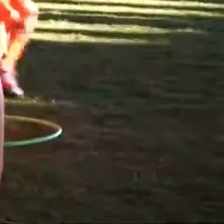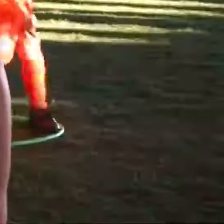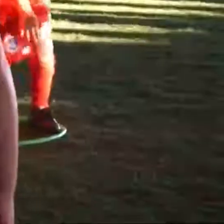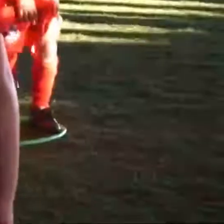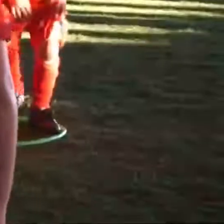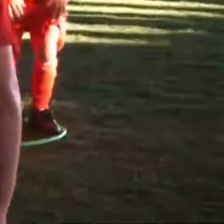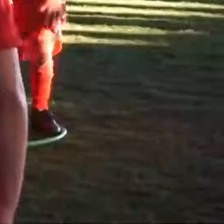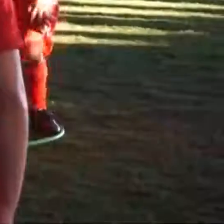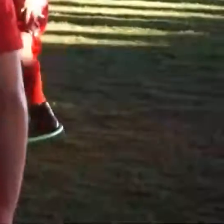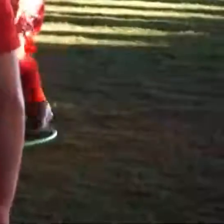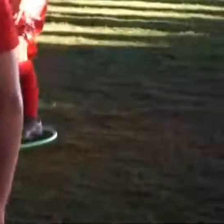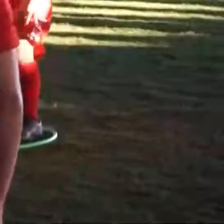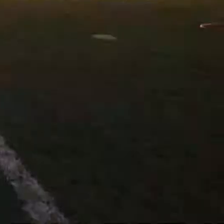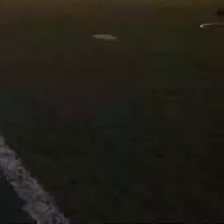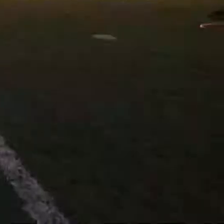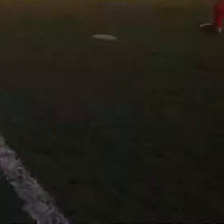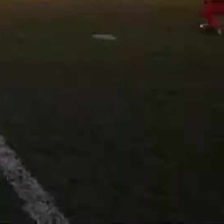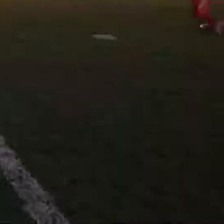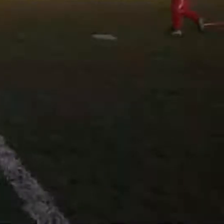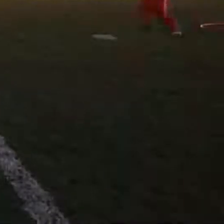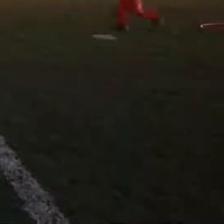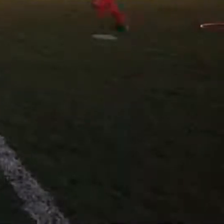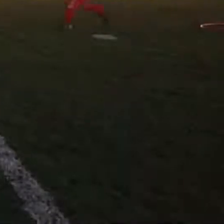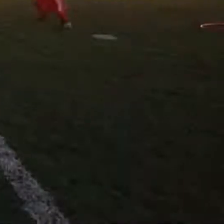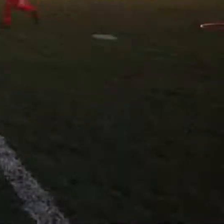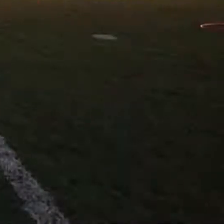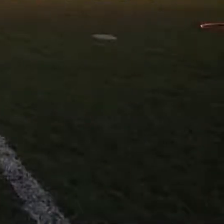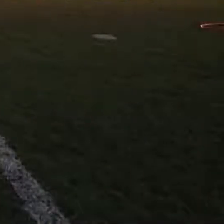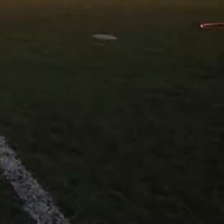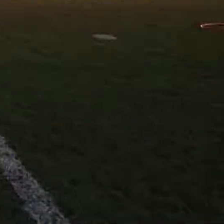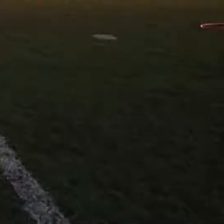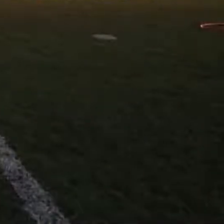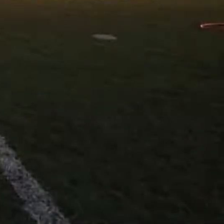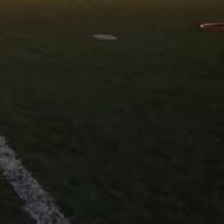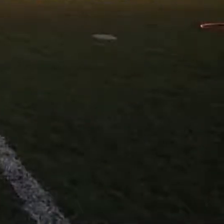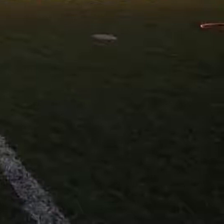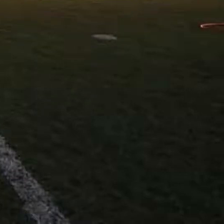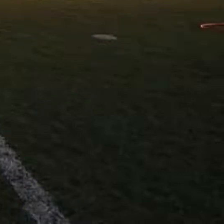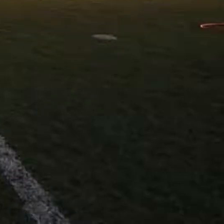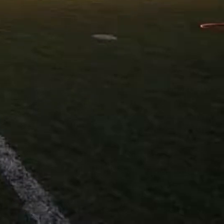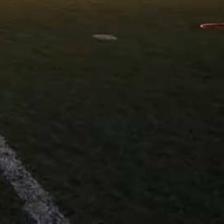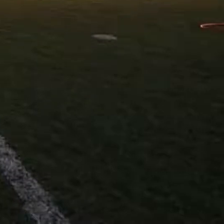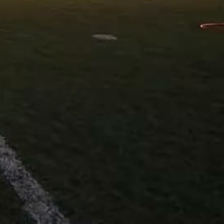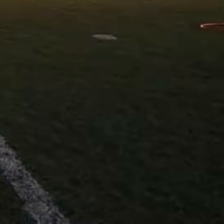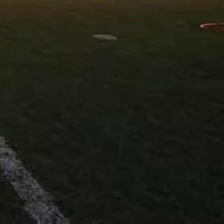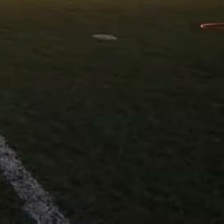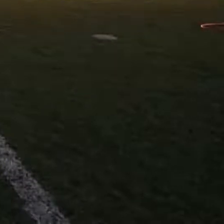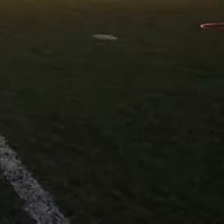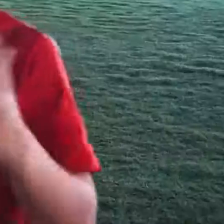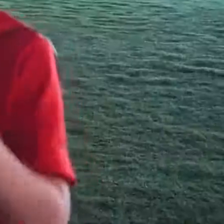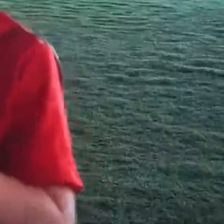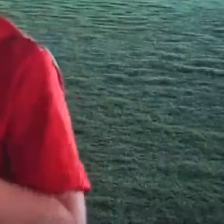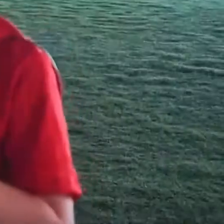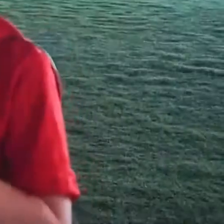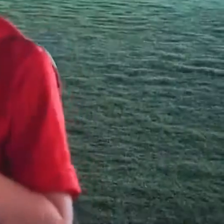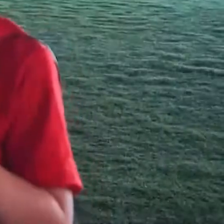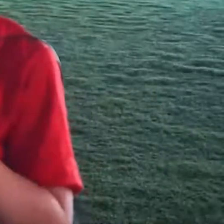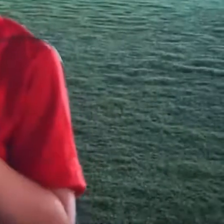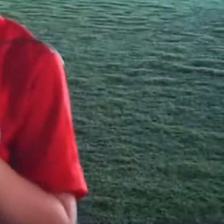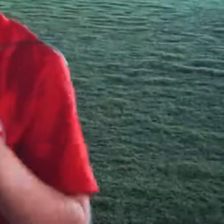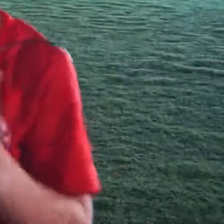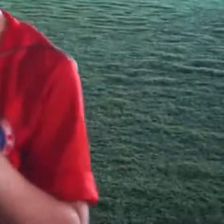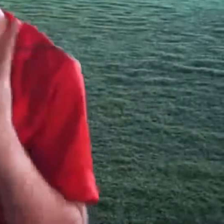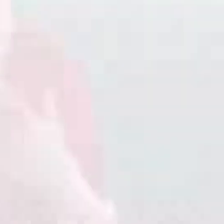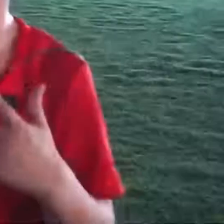além de querer uma vida mais saudável quando crescer, também quer ser jogador de futebol. Jogador de